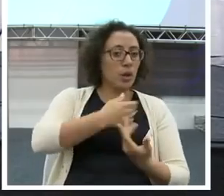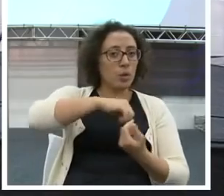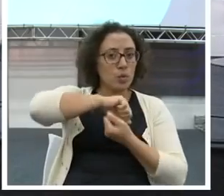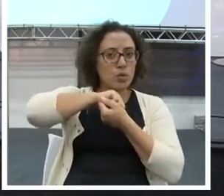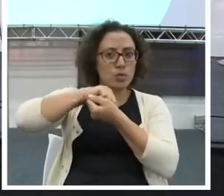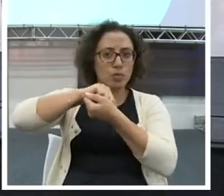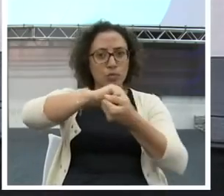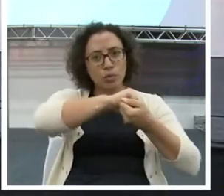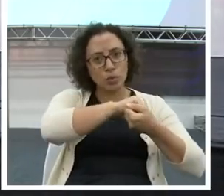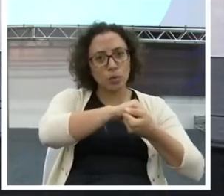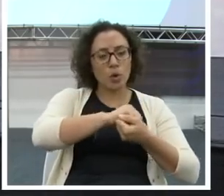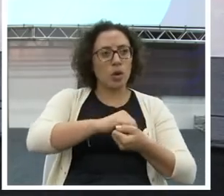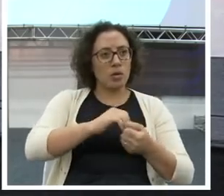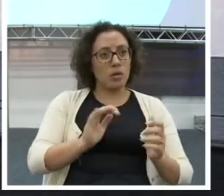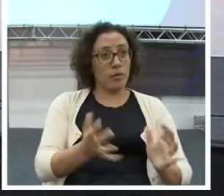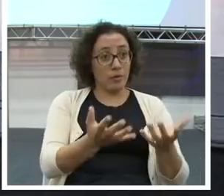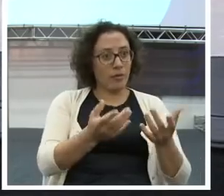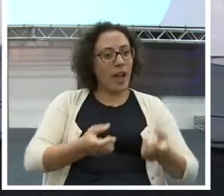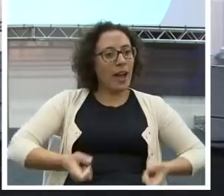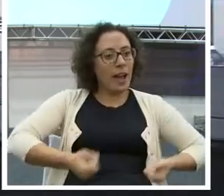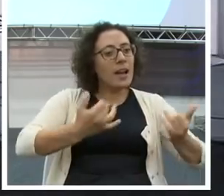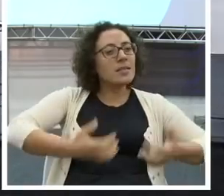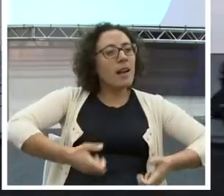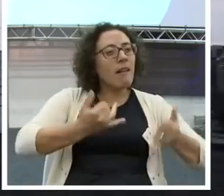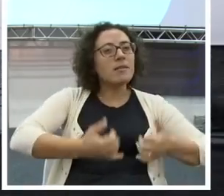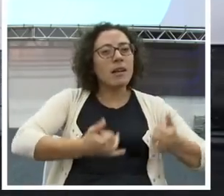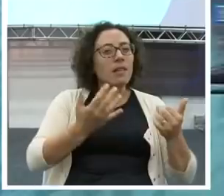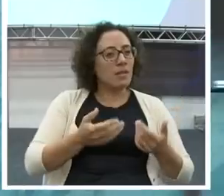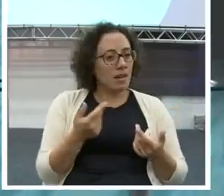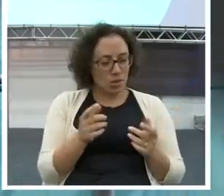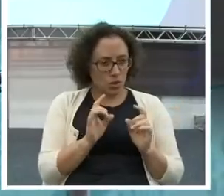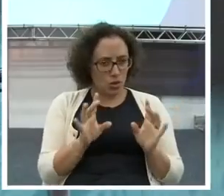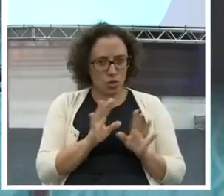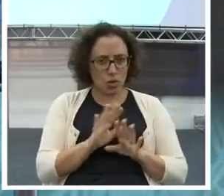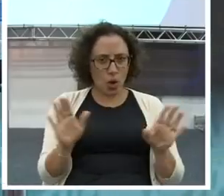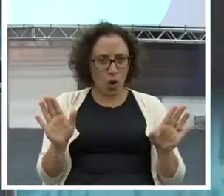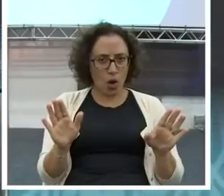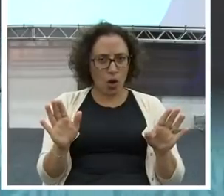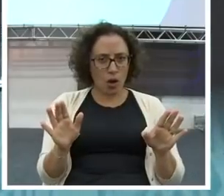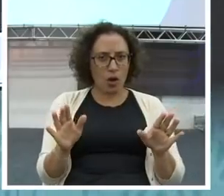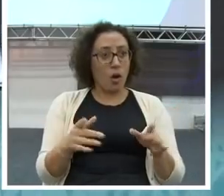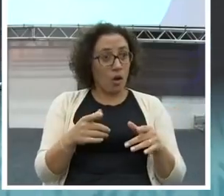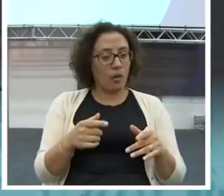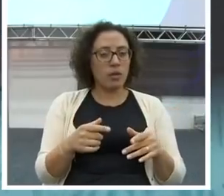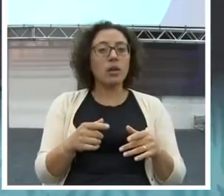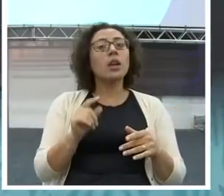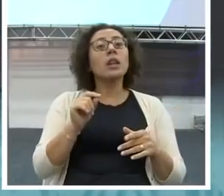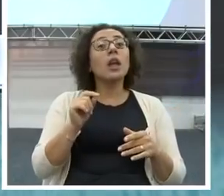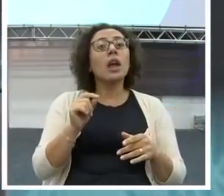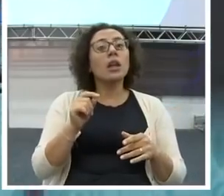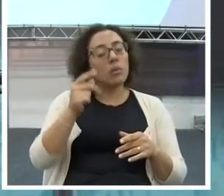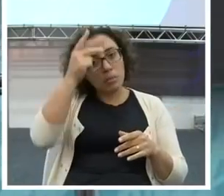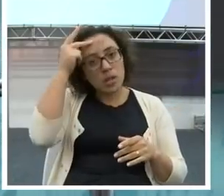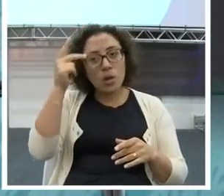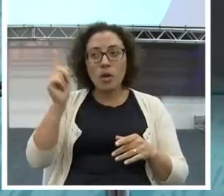fazer você gastar dinheiro? Quem são as pessoas a sua volta que falam, cara, você já viu esse investimento aqui? Isso é legal.